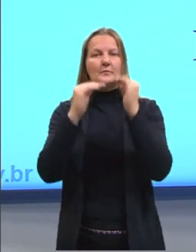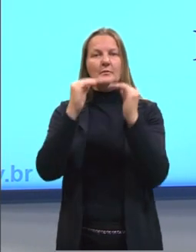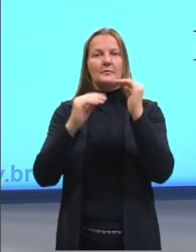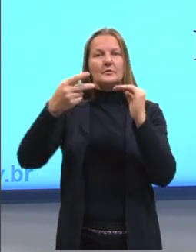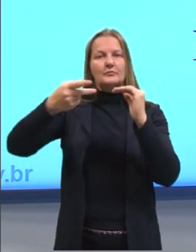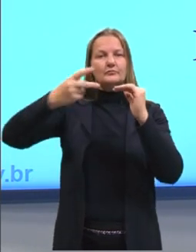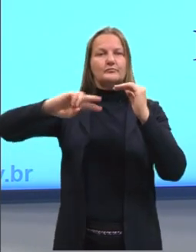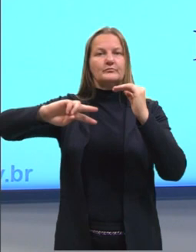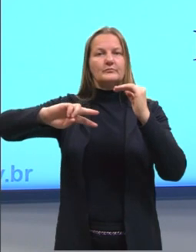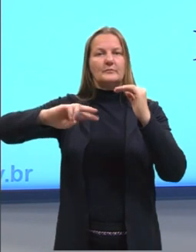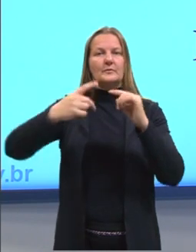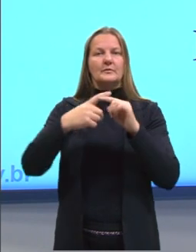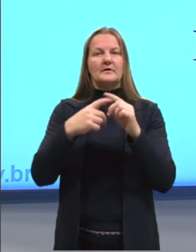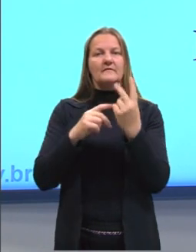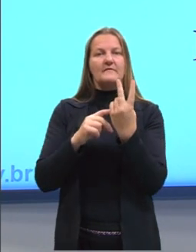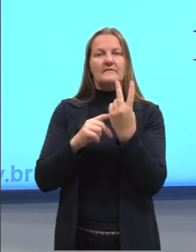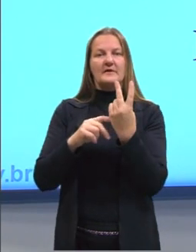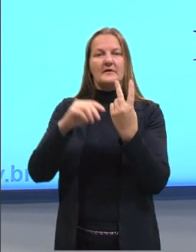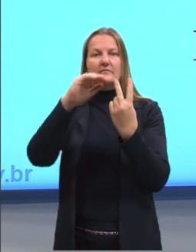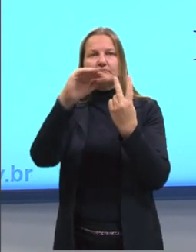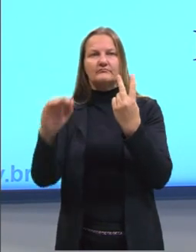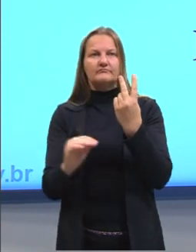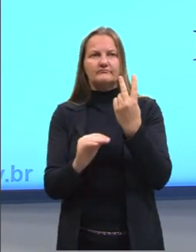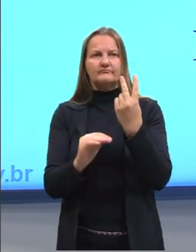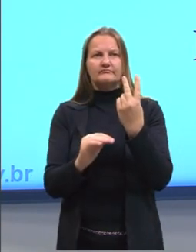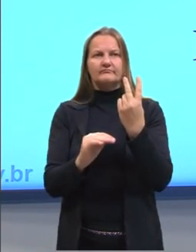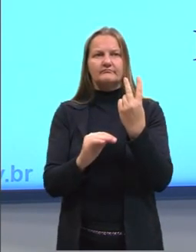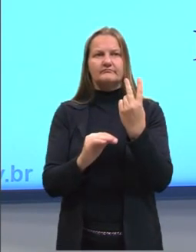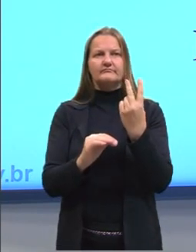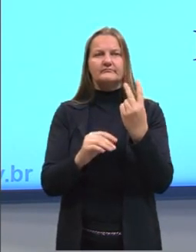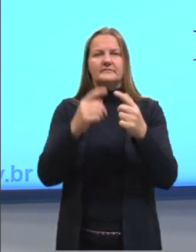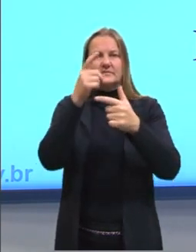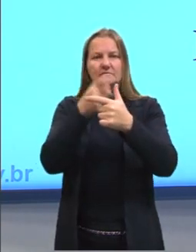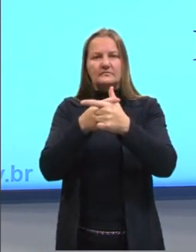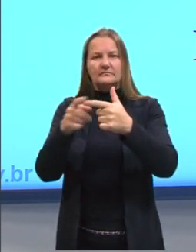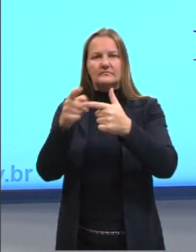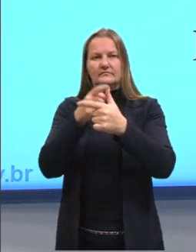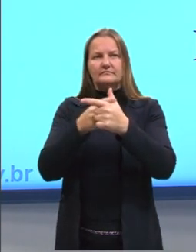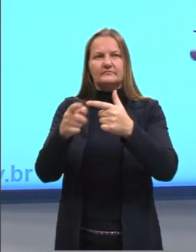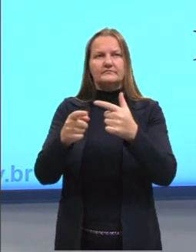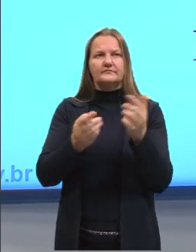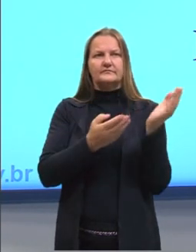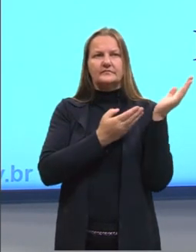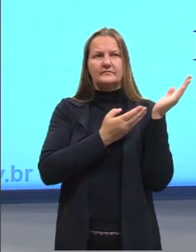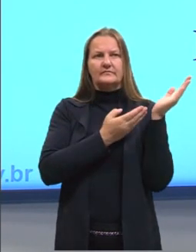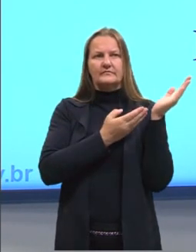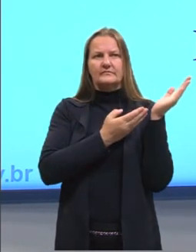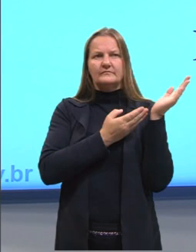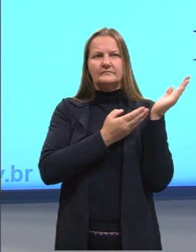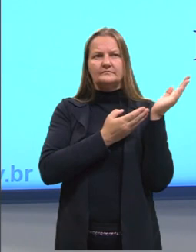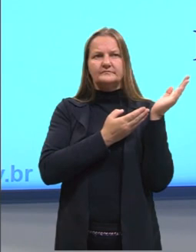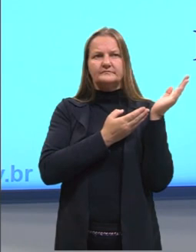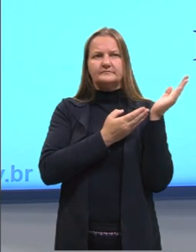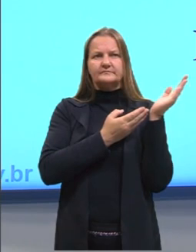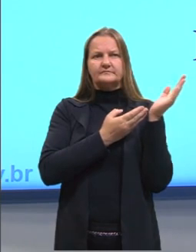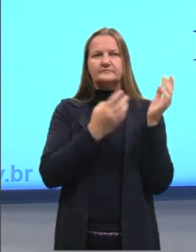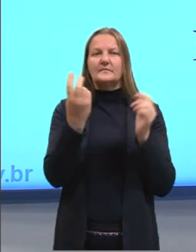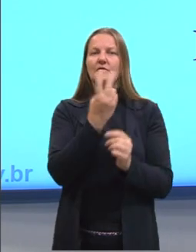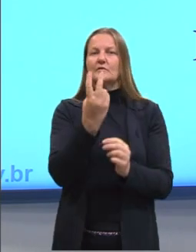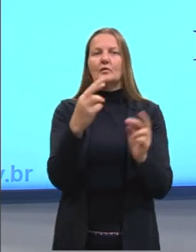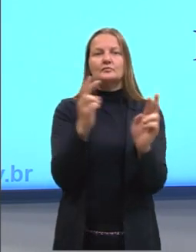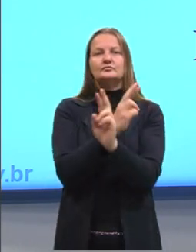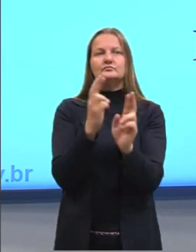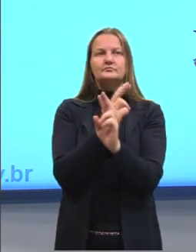gente tem o V aqui embaixo. Ele vai estar em uma divisão. Porque a gente estaria olhando somente para a relação dos dois.